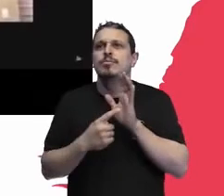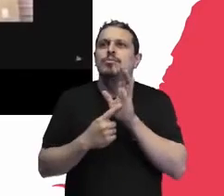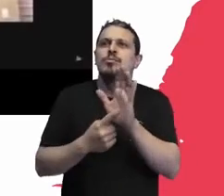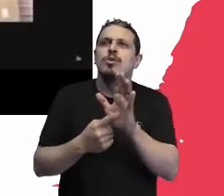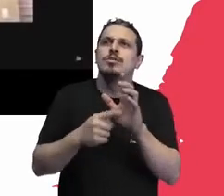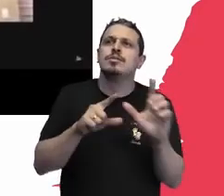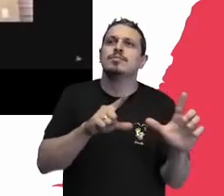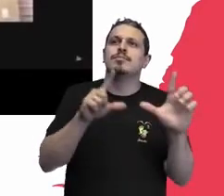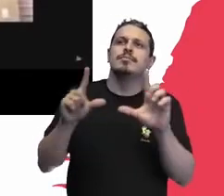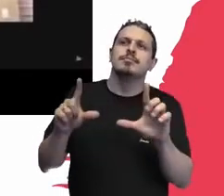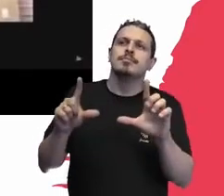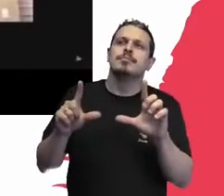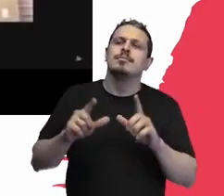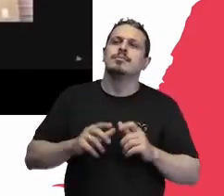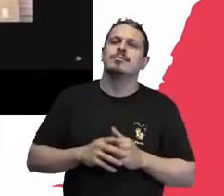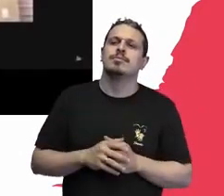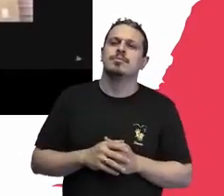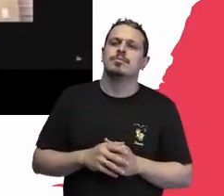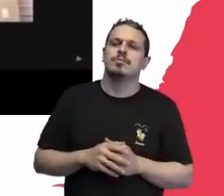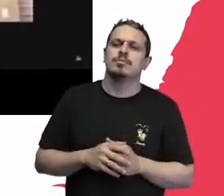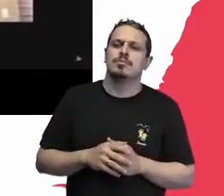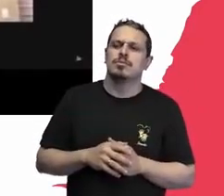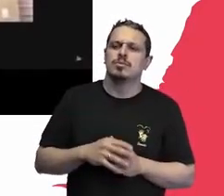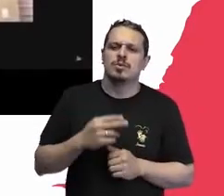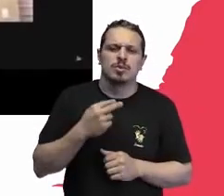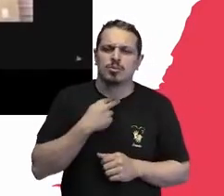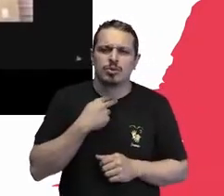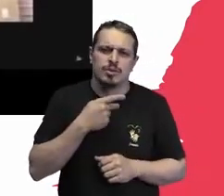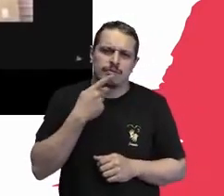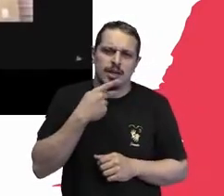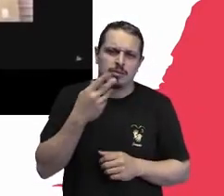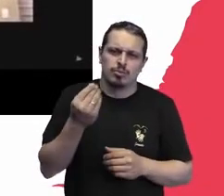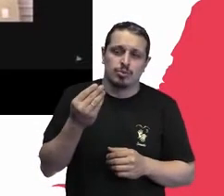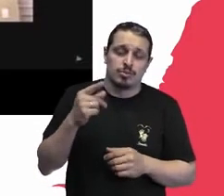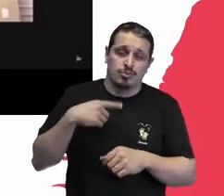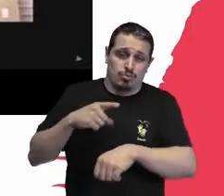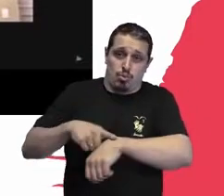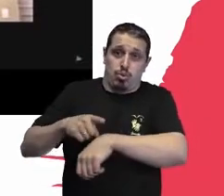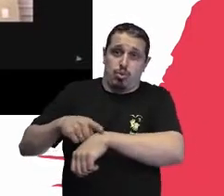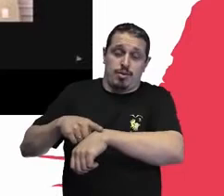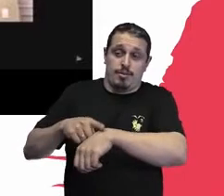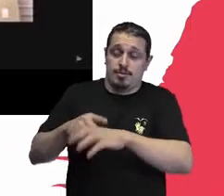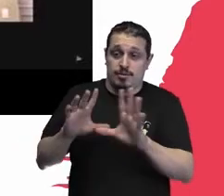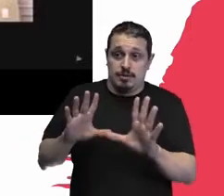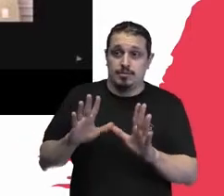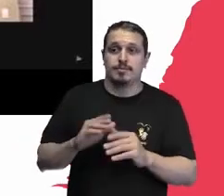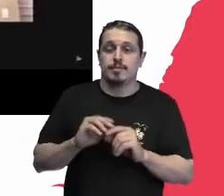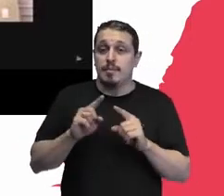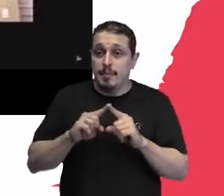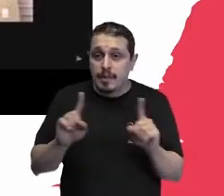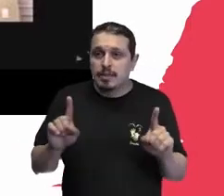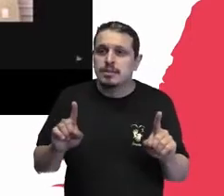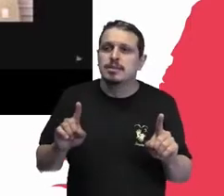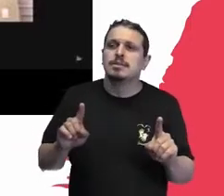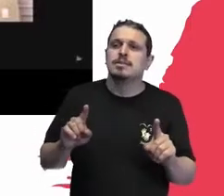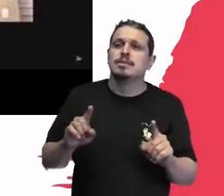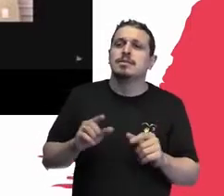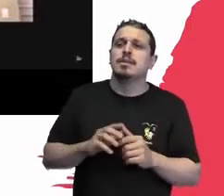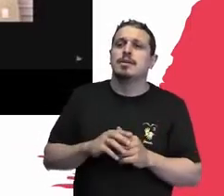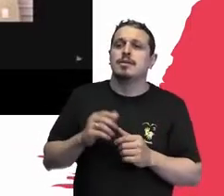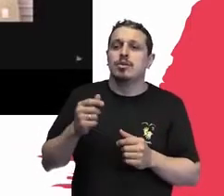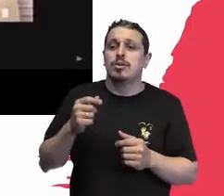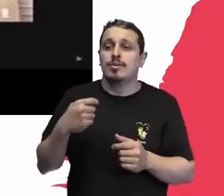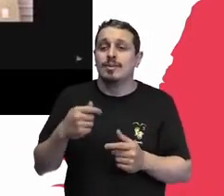eu posso ficar falando muito tempo, mas eu acho que é muito potente ouvir um pouco, eu, eu poderia, a gente tem muito, muito